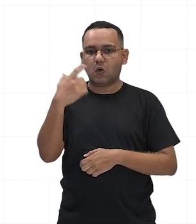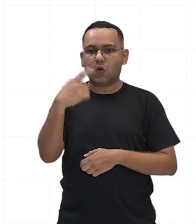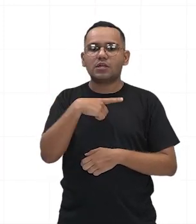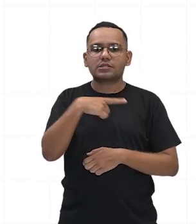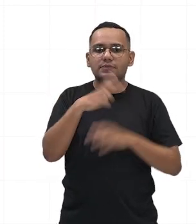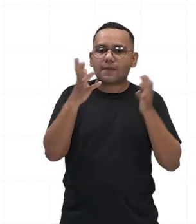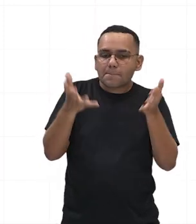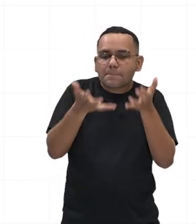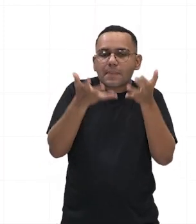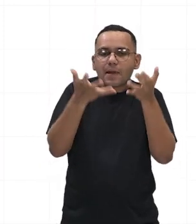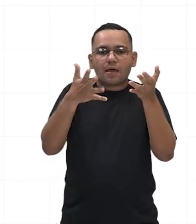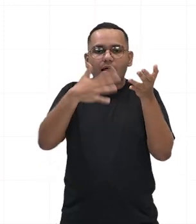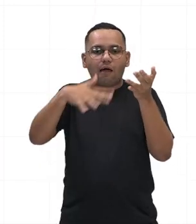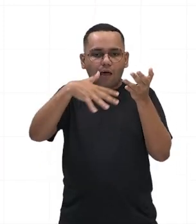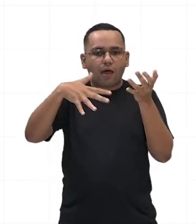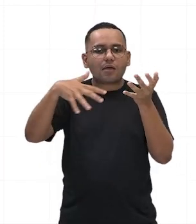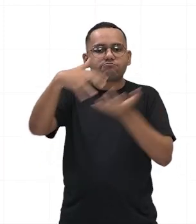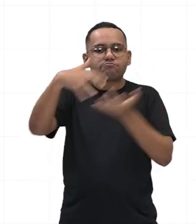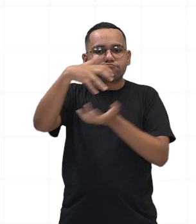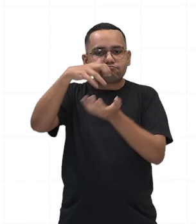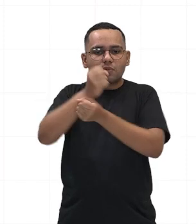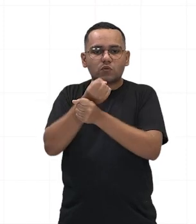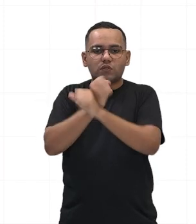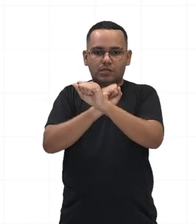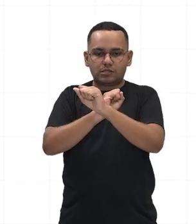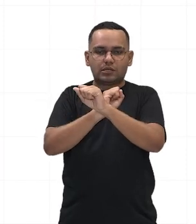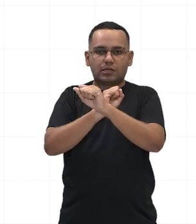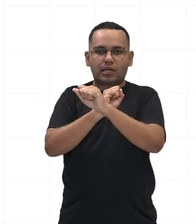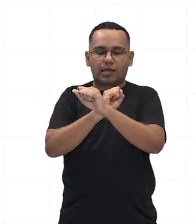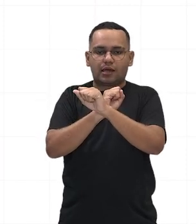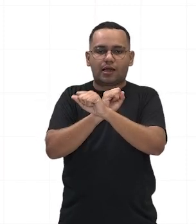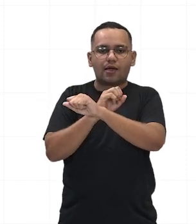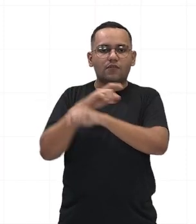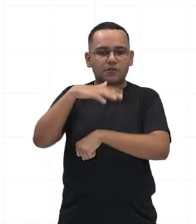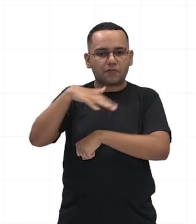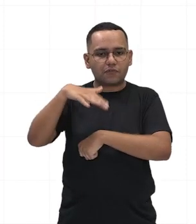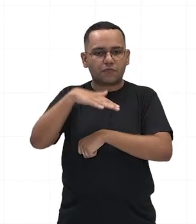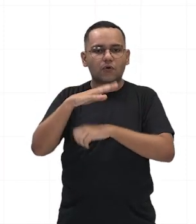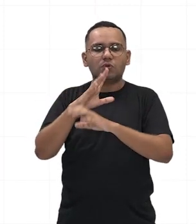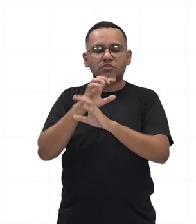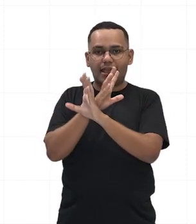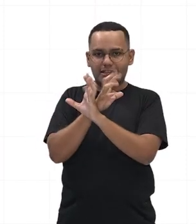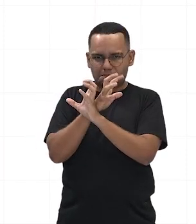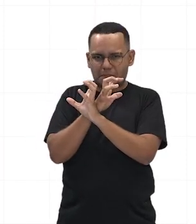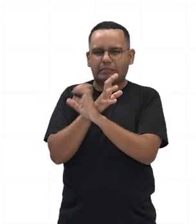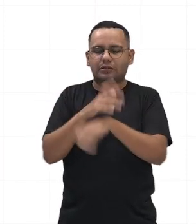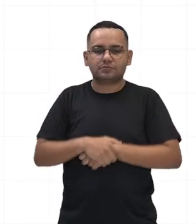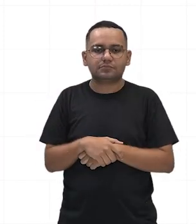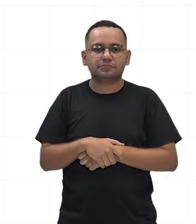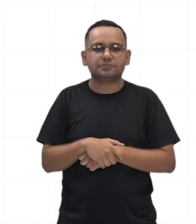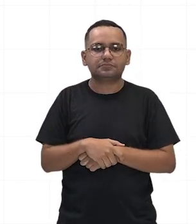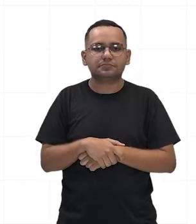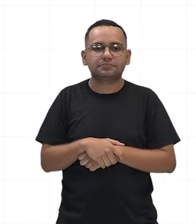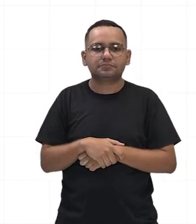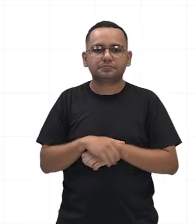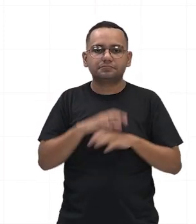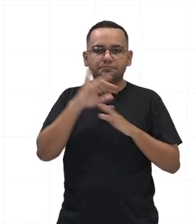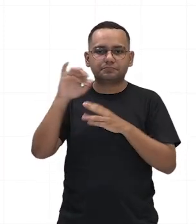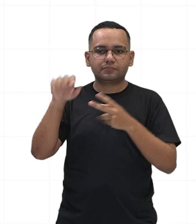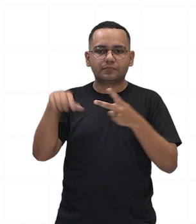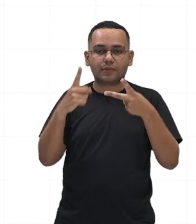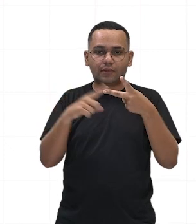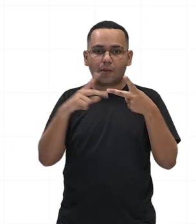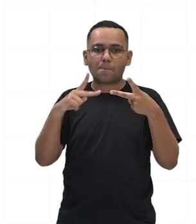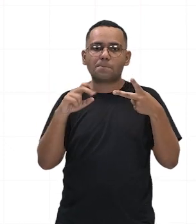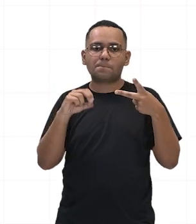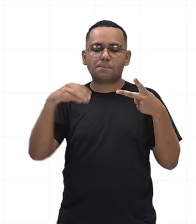revolta de Espartaco, e era um rico banqueiro. Vamos ver o outro? Pompeu, chamado O Grande.